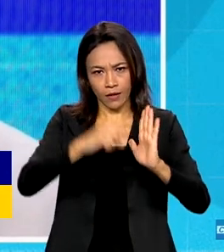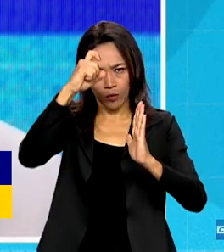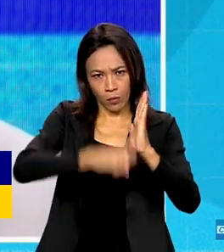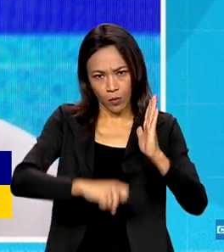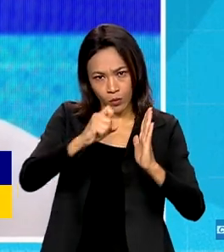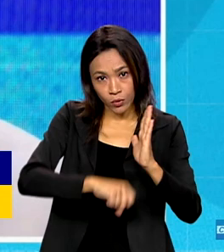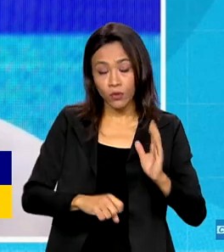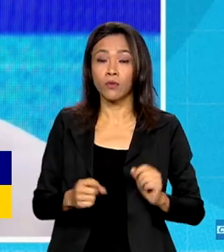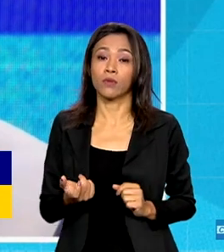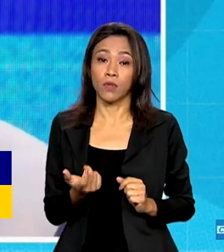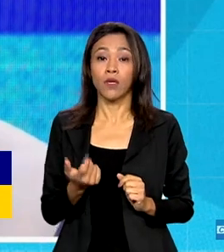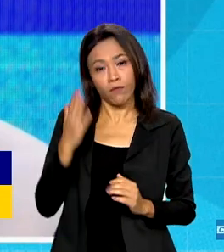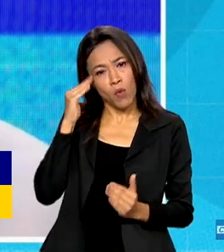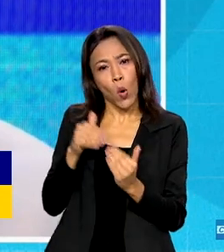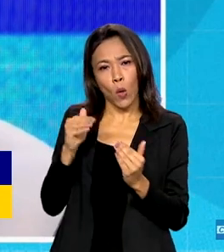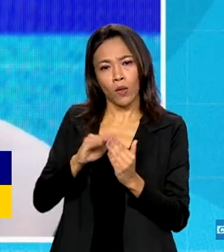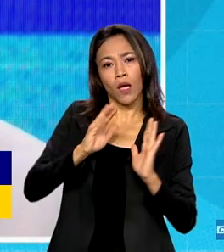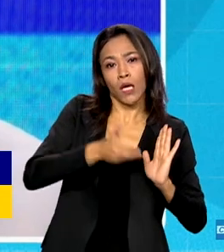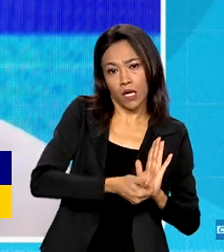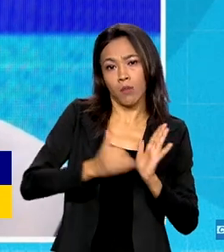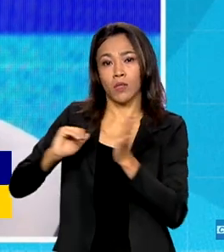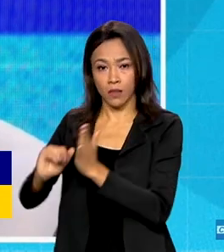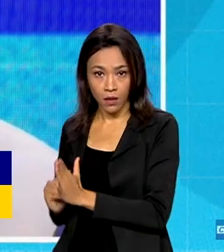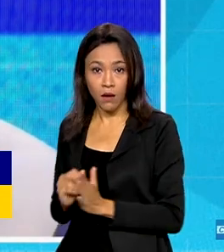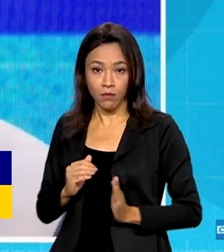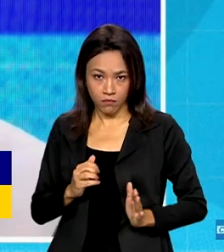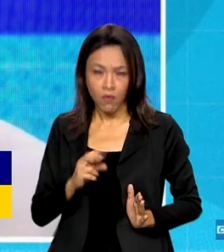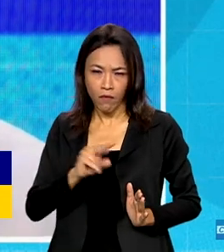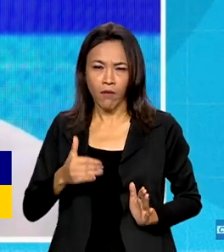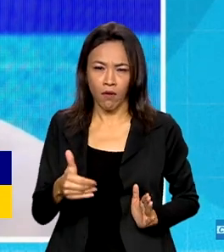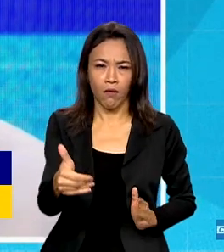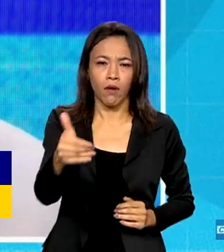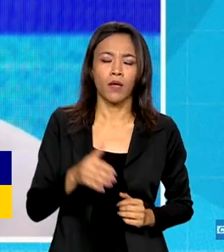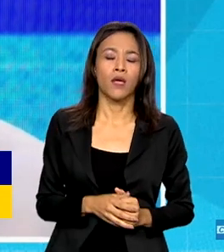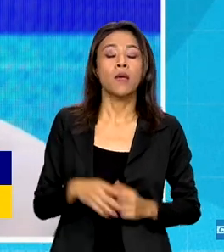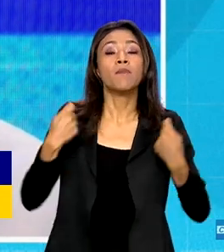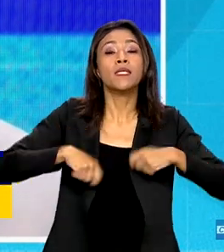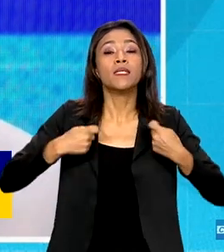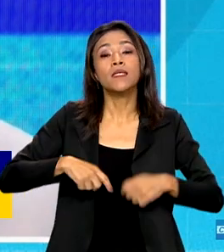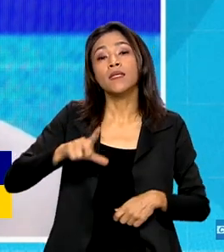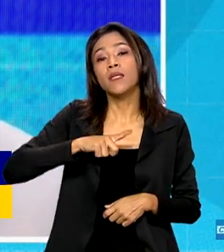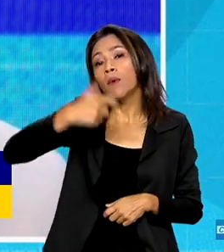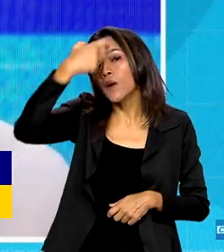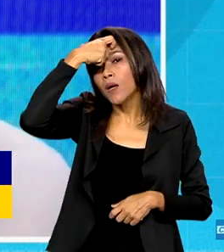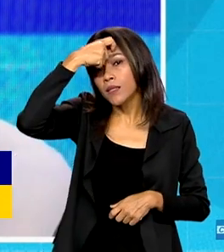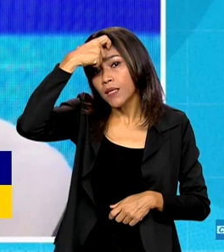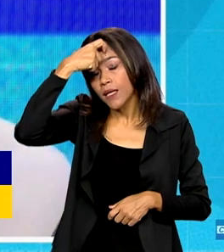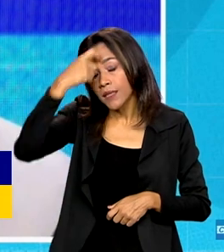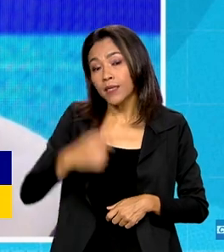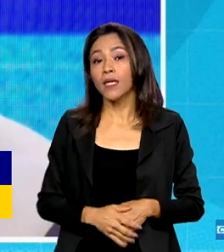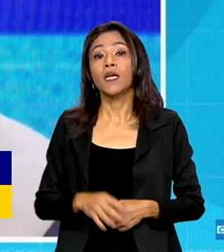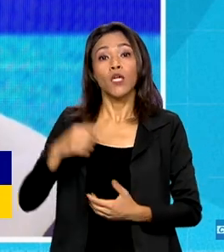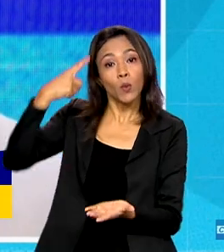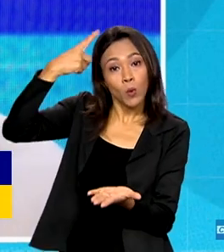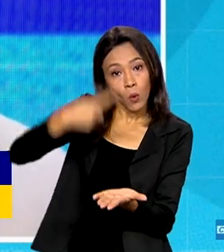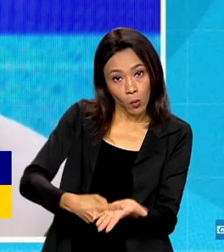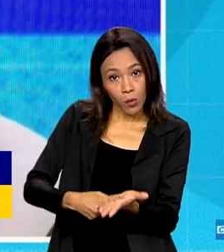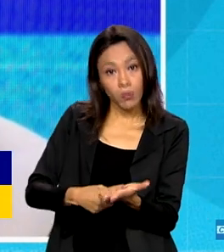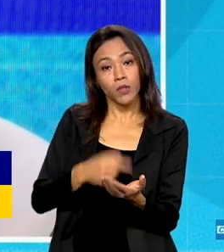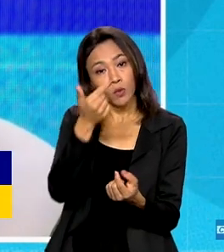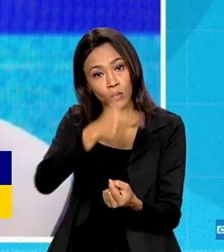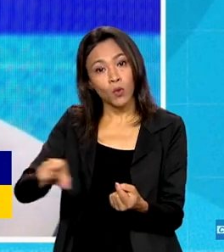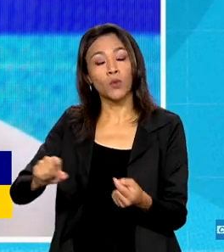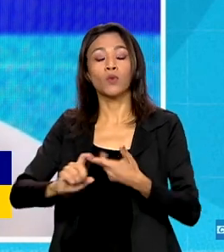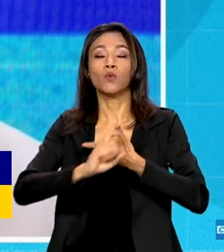quanto no Senado, deve haver uma consciência e uma obrigação dos demais poderes, do Poder